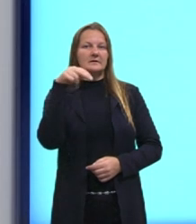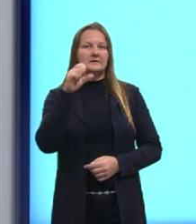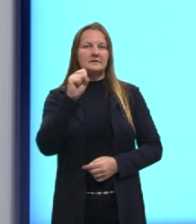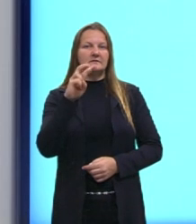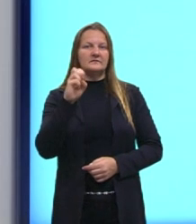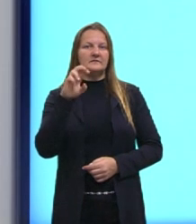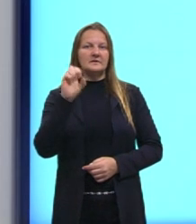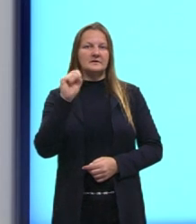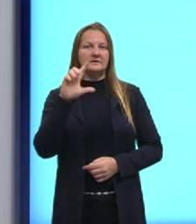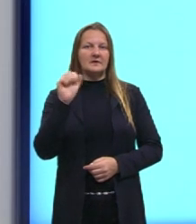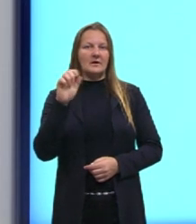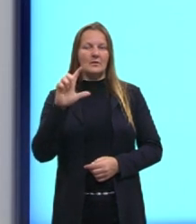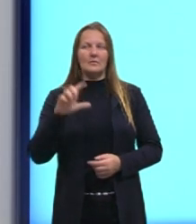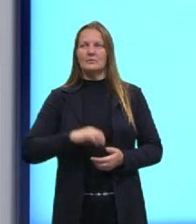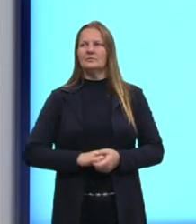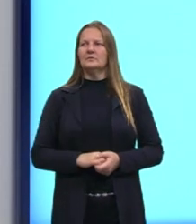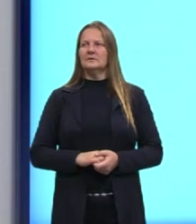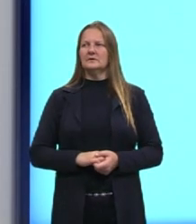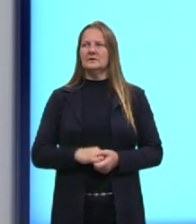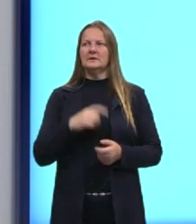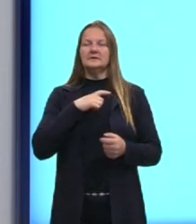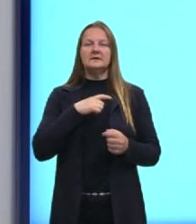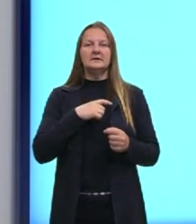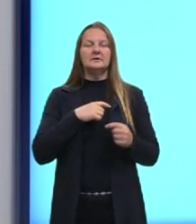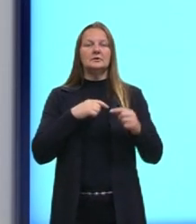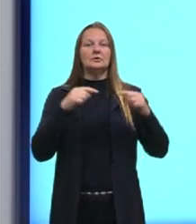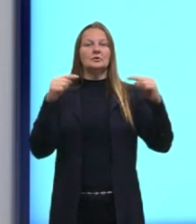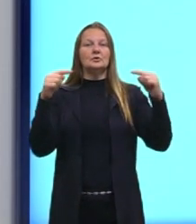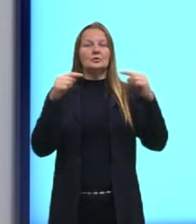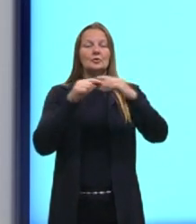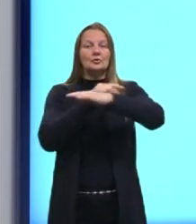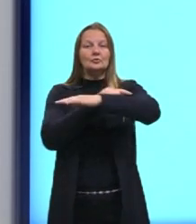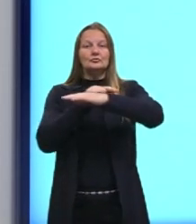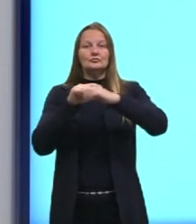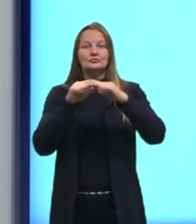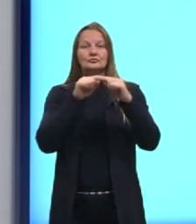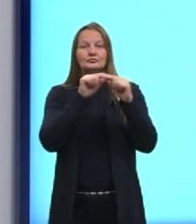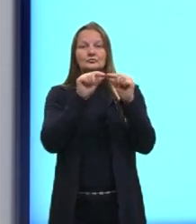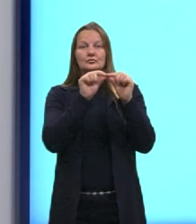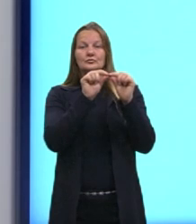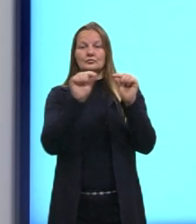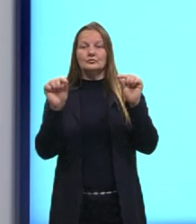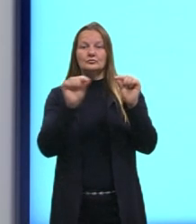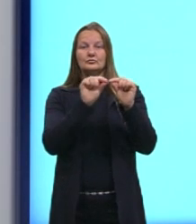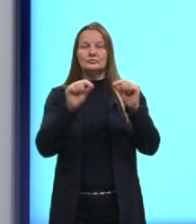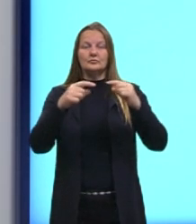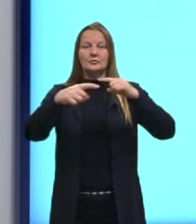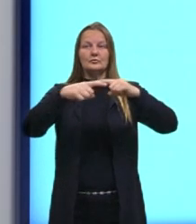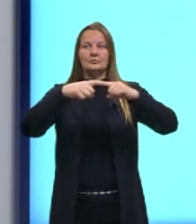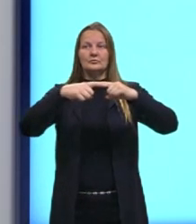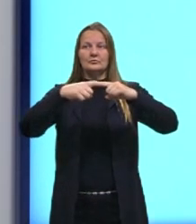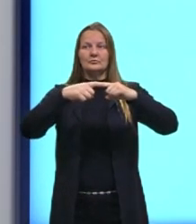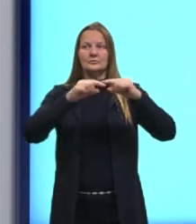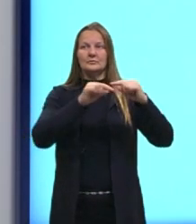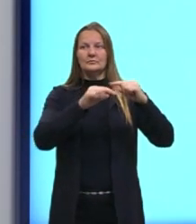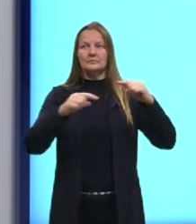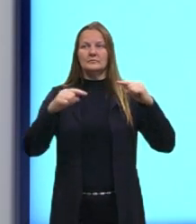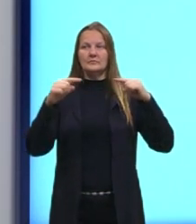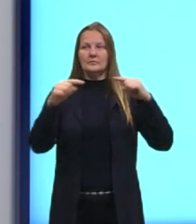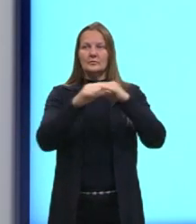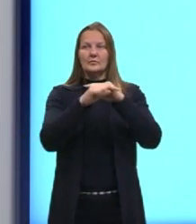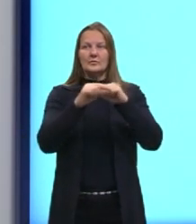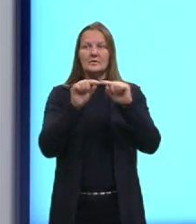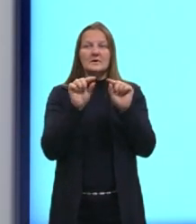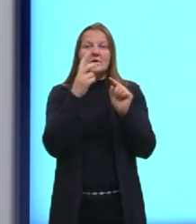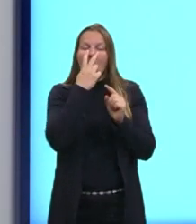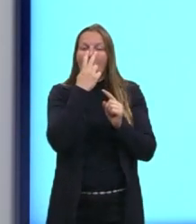pontinho. As retas coincidentes, são duas retas iguais, então todos os pontos são comuns, né? Das